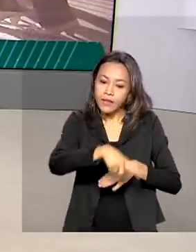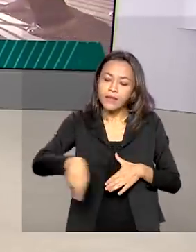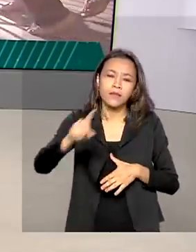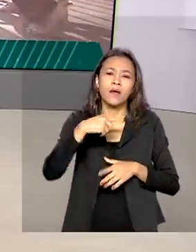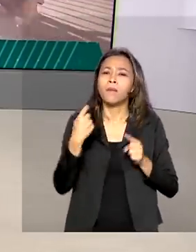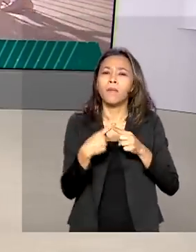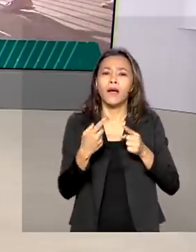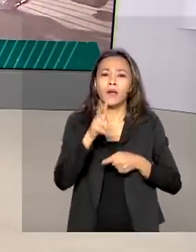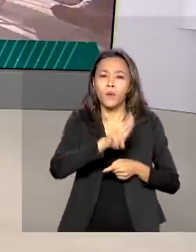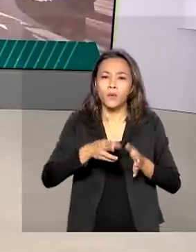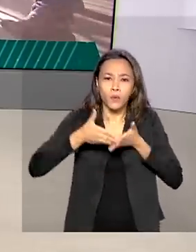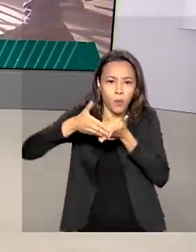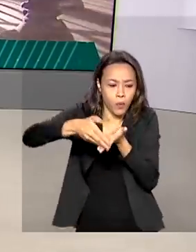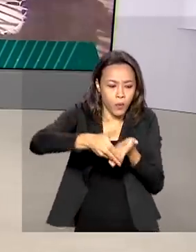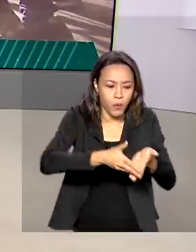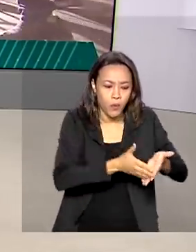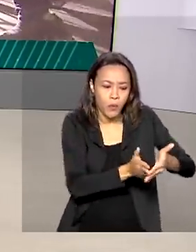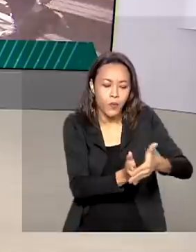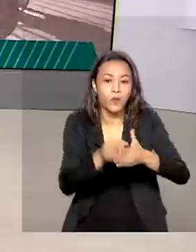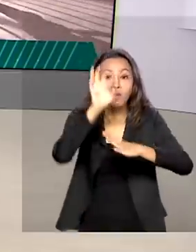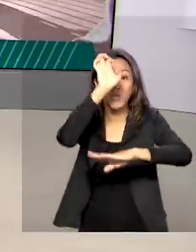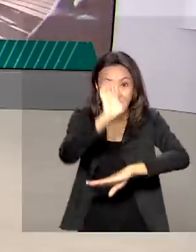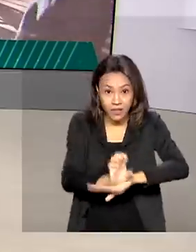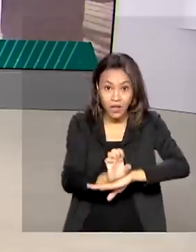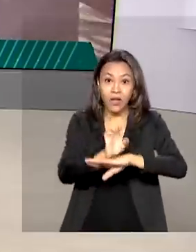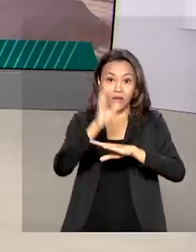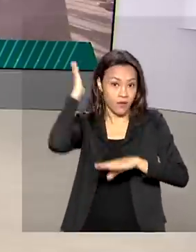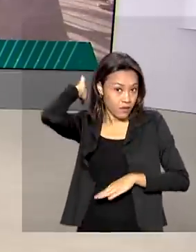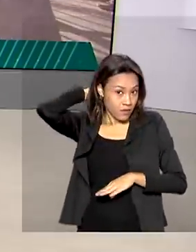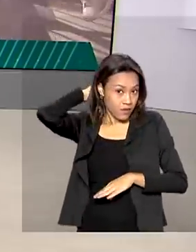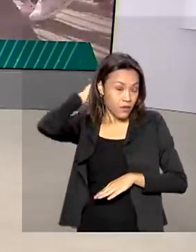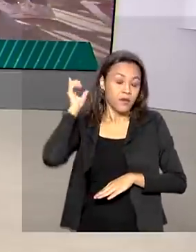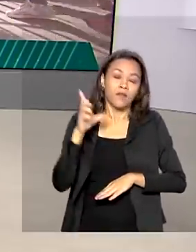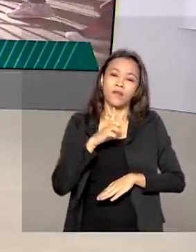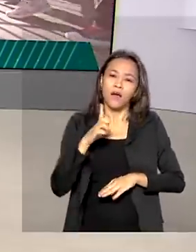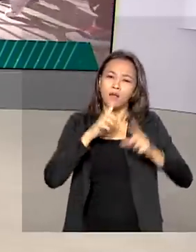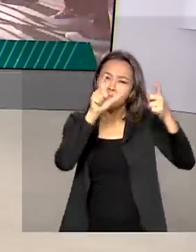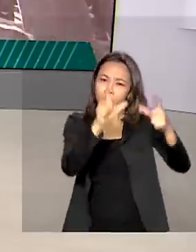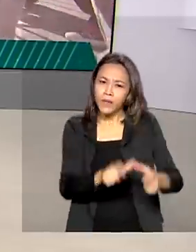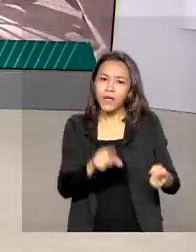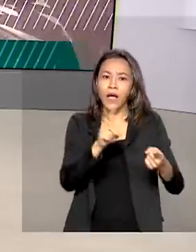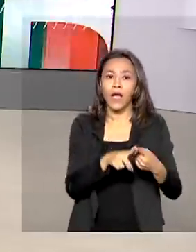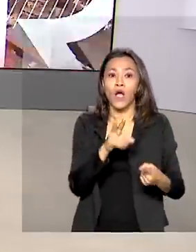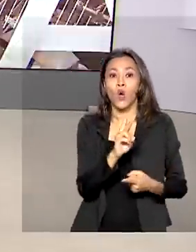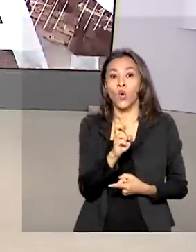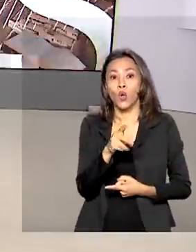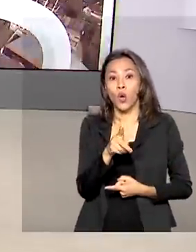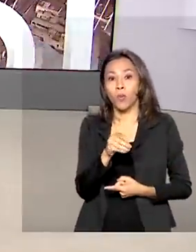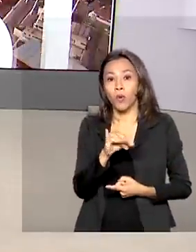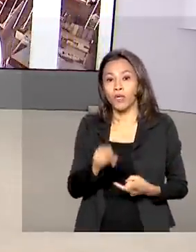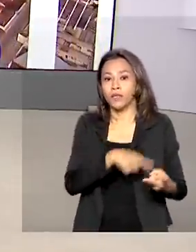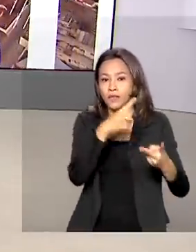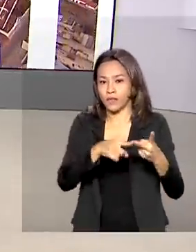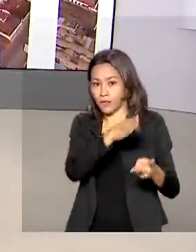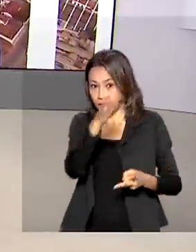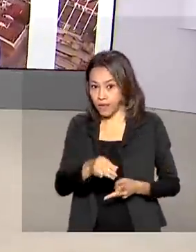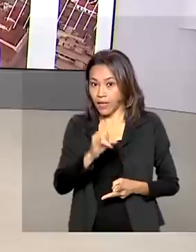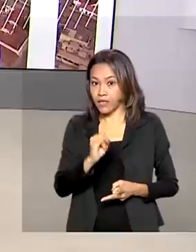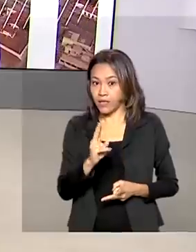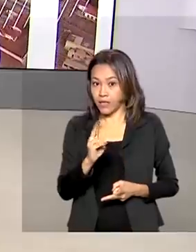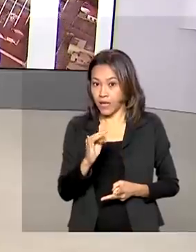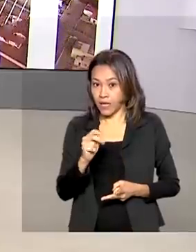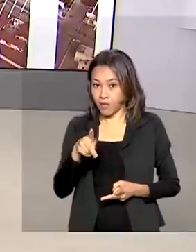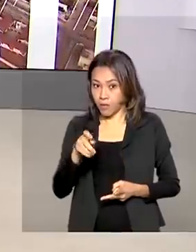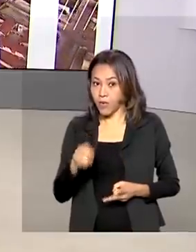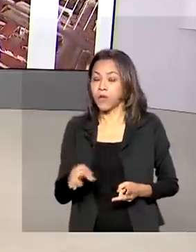fluviais de carga no Pará. Os terminais estão localizados no município de Rurópolis, Itaituba e Santarém e